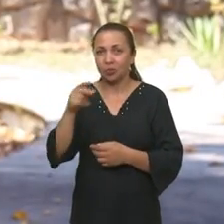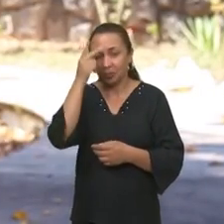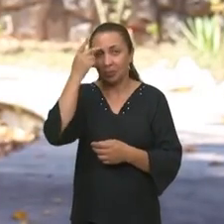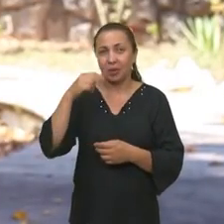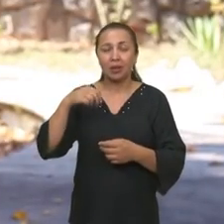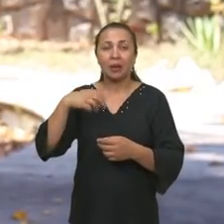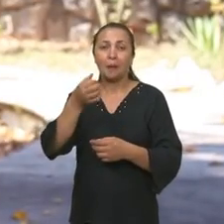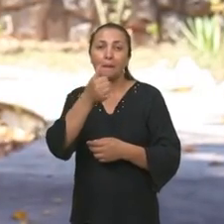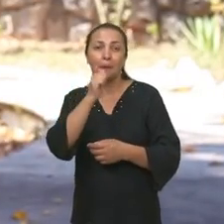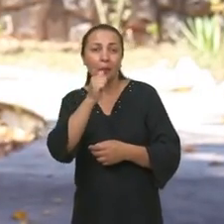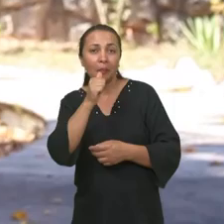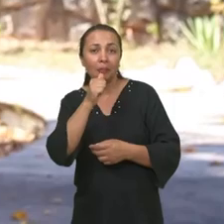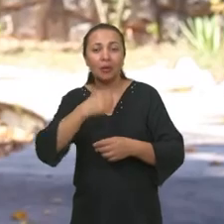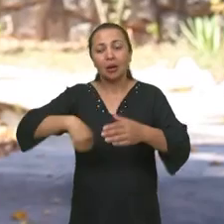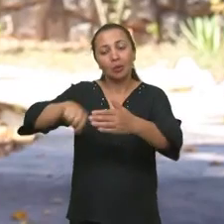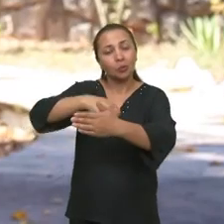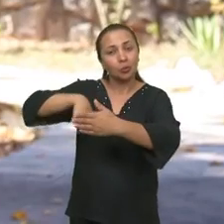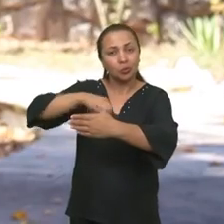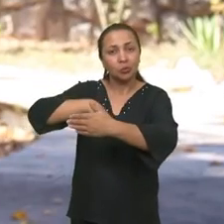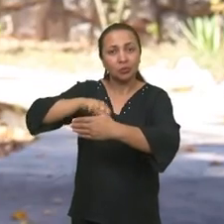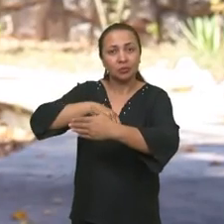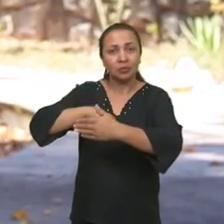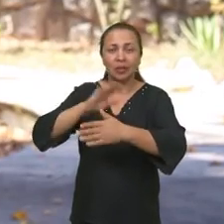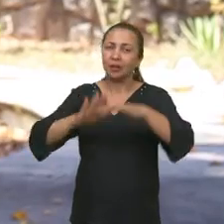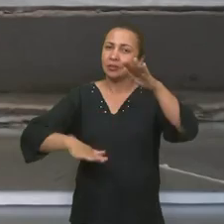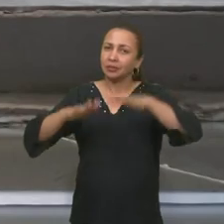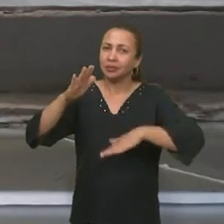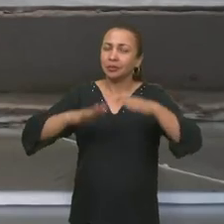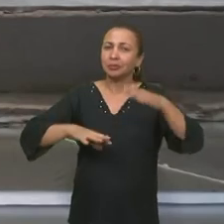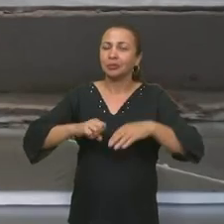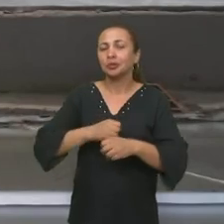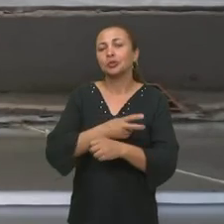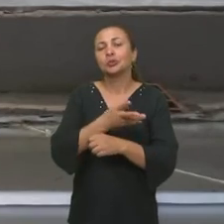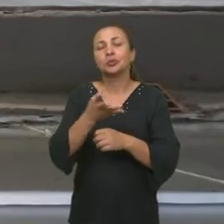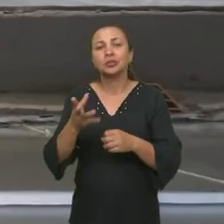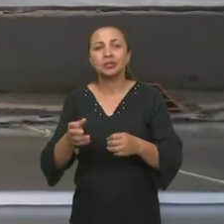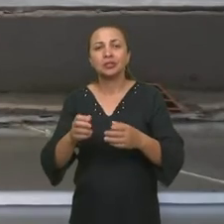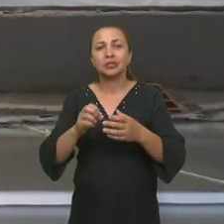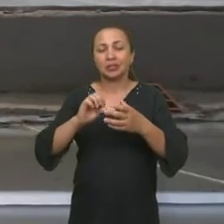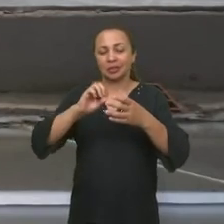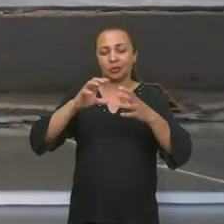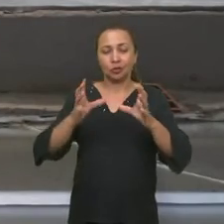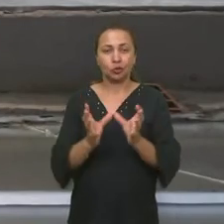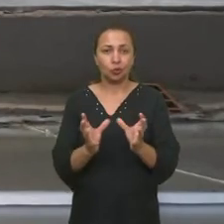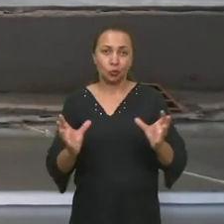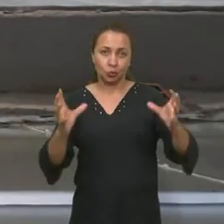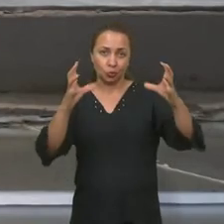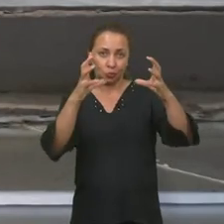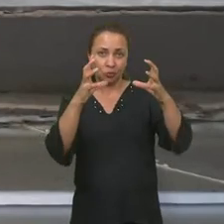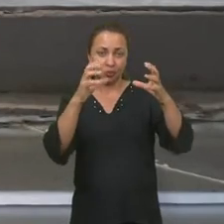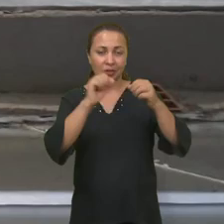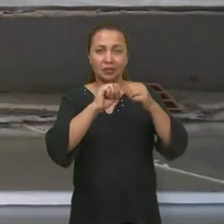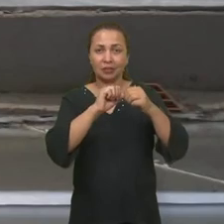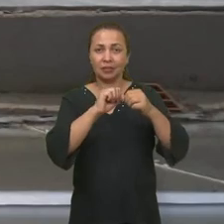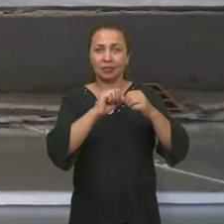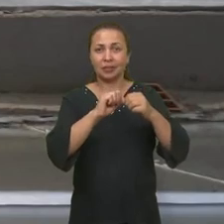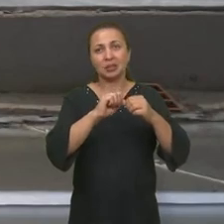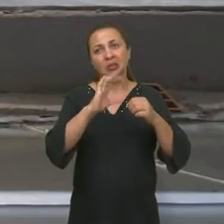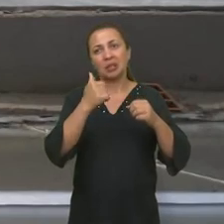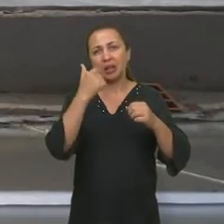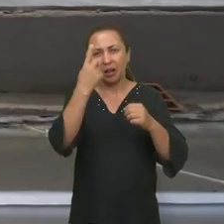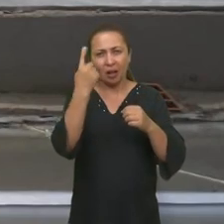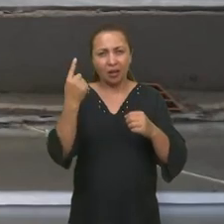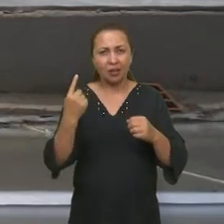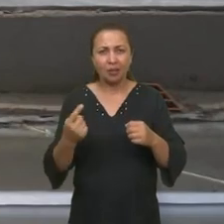normalmente para beber, para cozinhar, aí depende da quantidade de desalinizador que a gente instale, Cada um produz em torno de